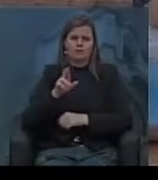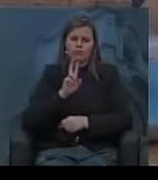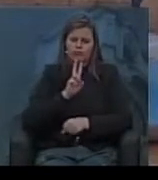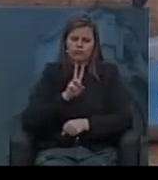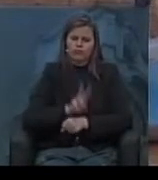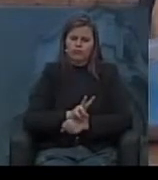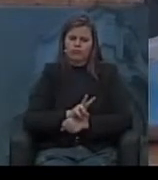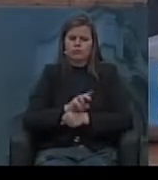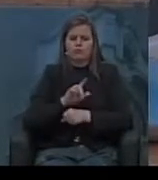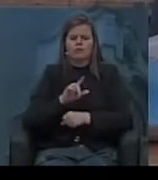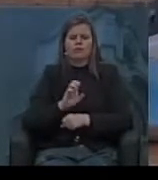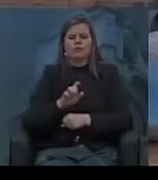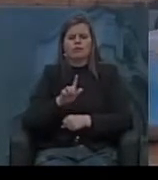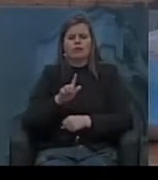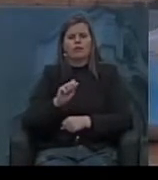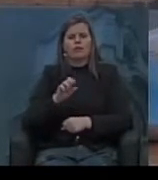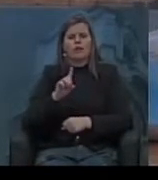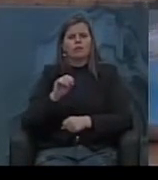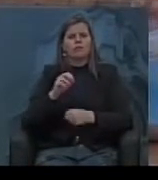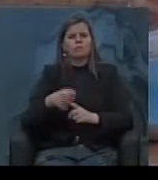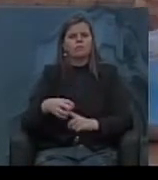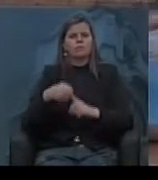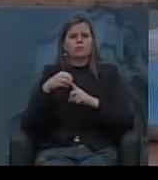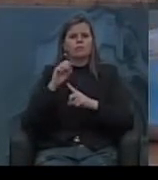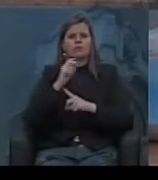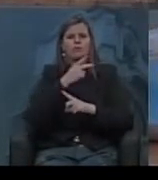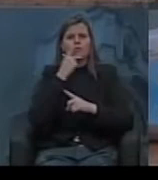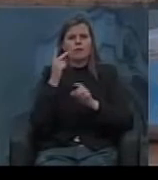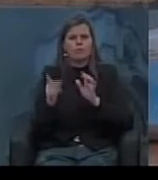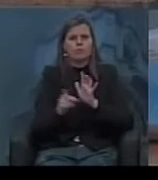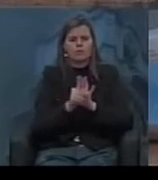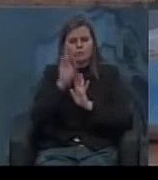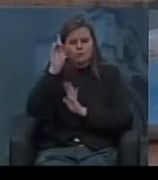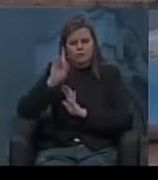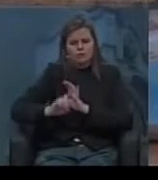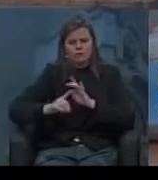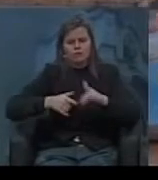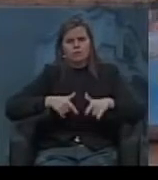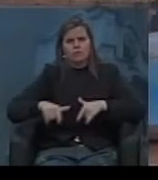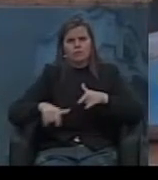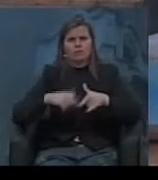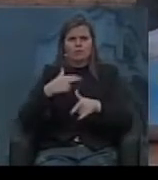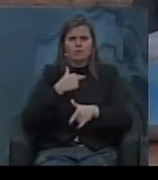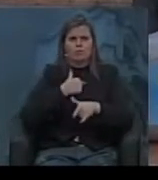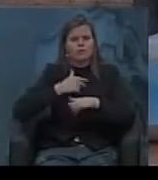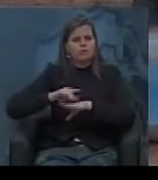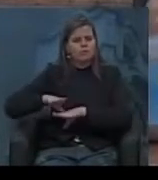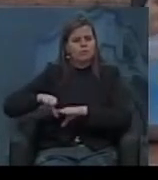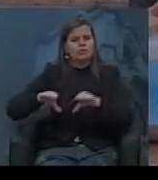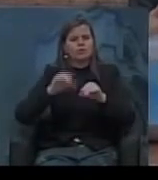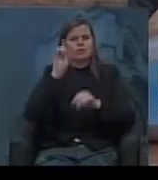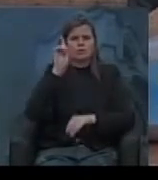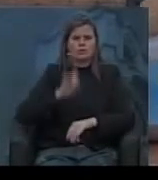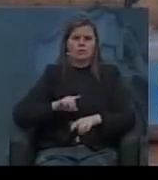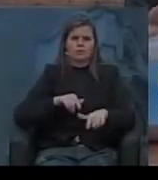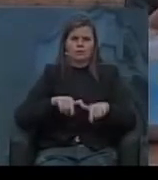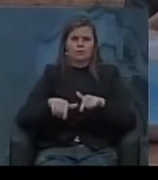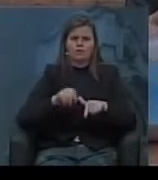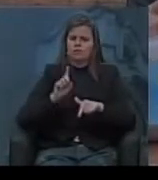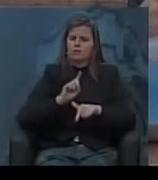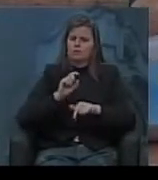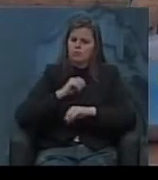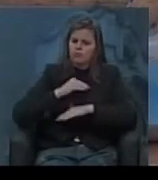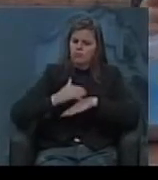legado principalmente no que diz respeito ao direito dos trabalhadores não se mexe em direito de trabalhadores em conquista se